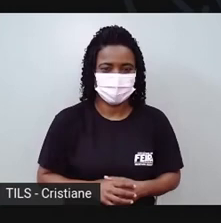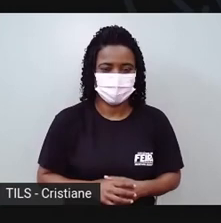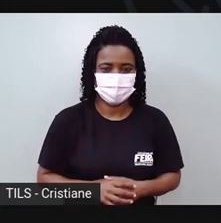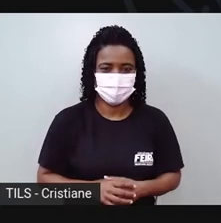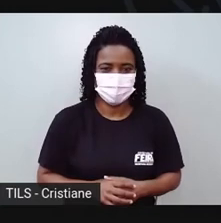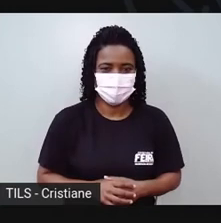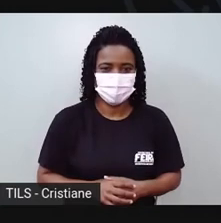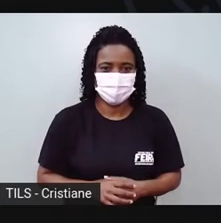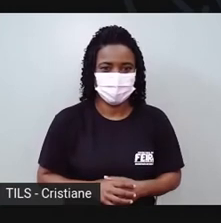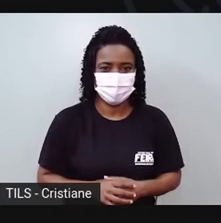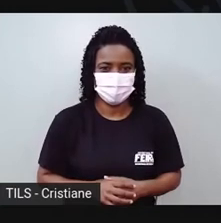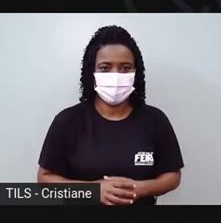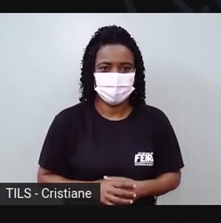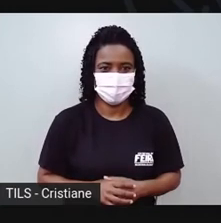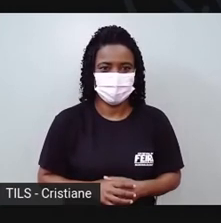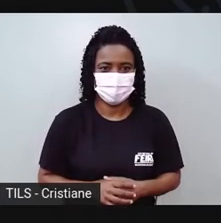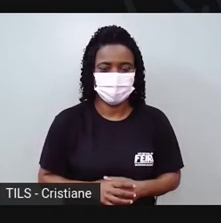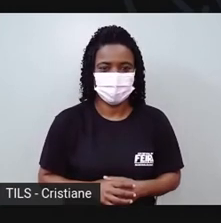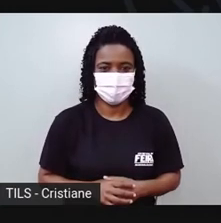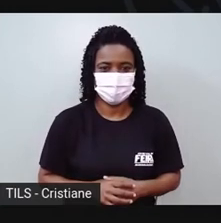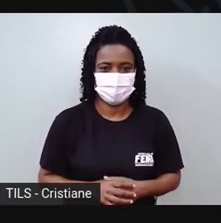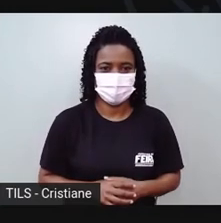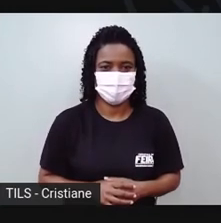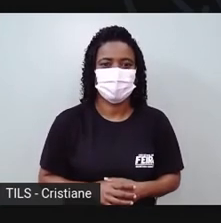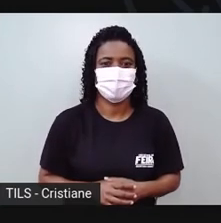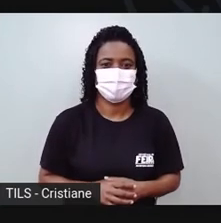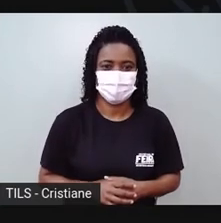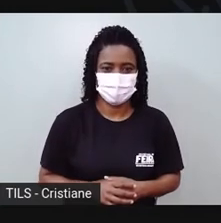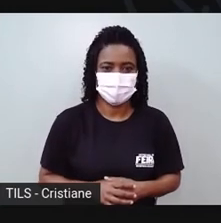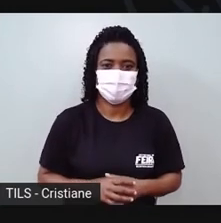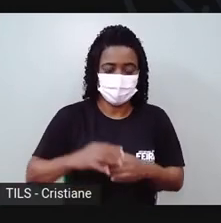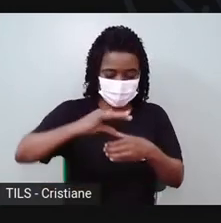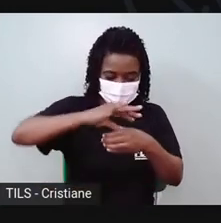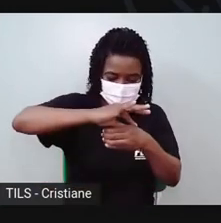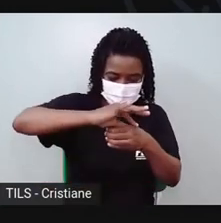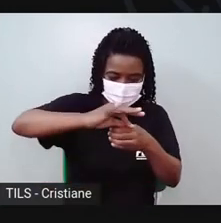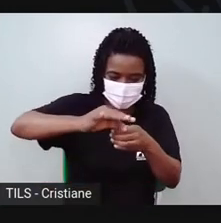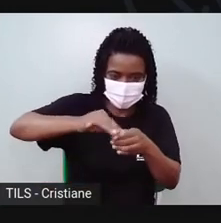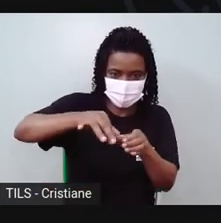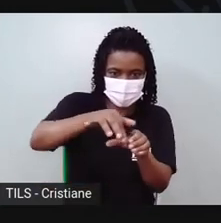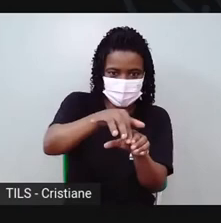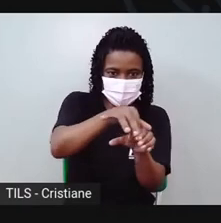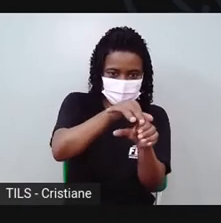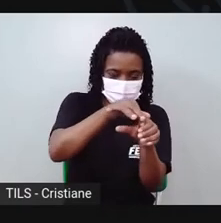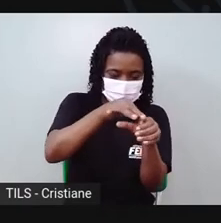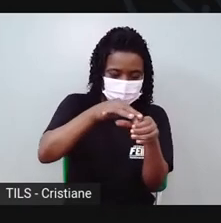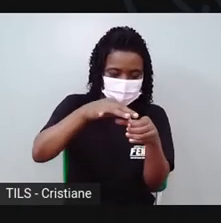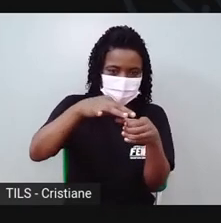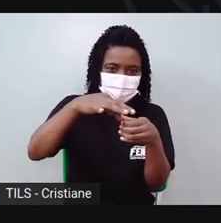Aí pronto. Fica bem lisinha, pra ela ficar bem bonitinha.